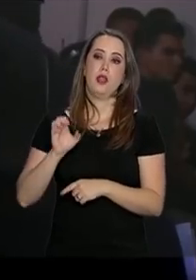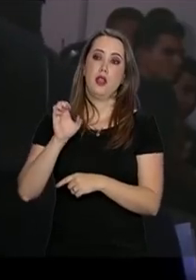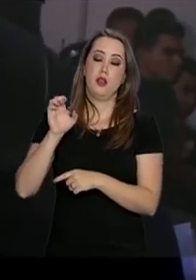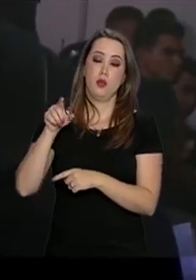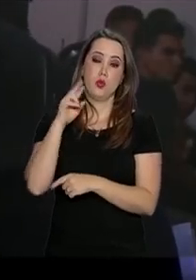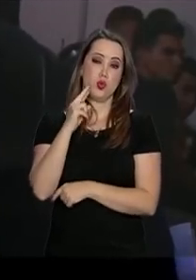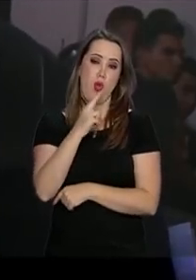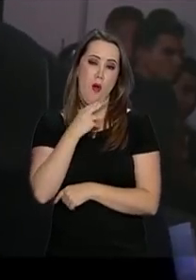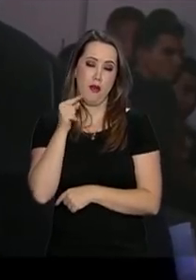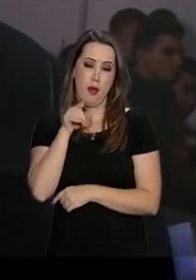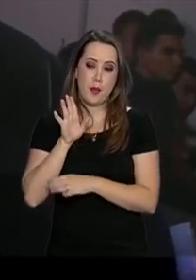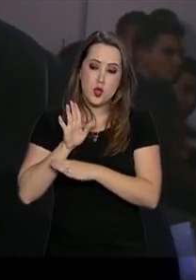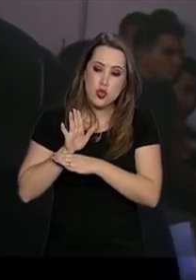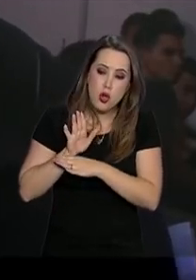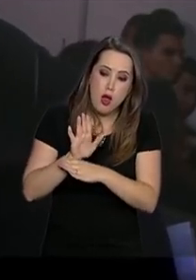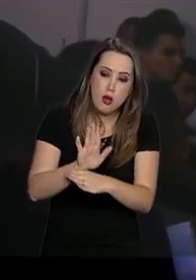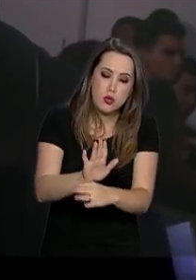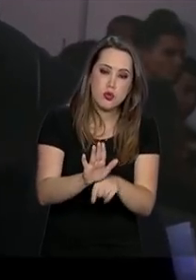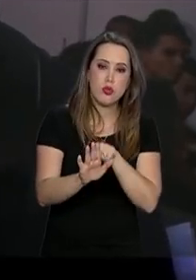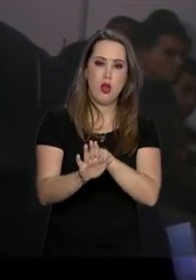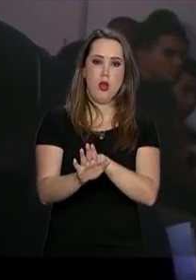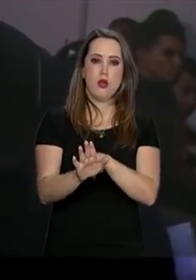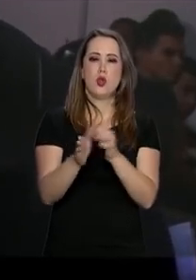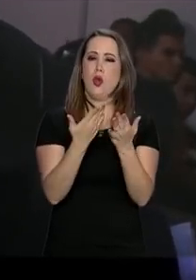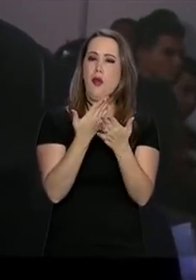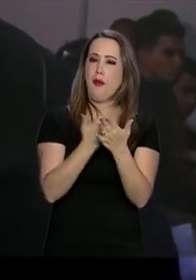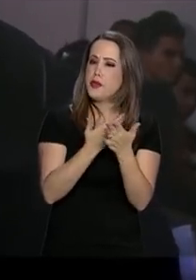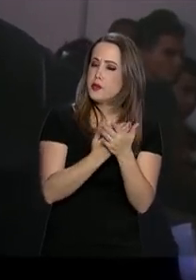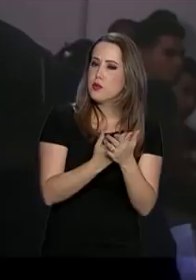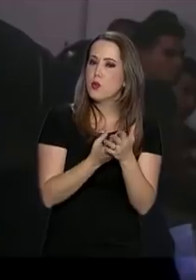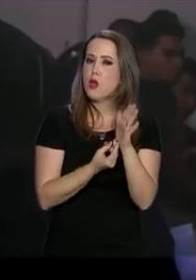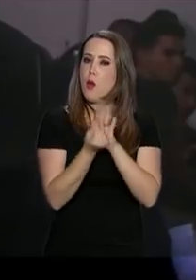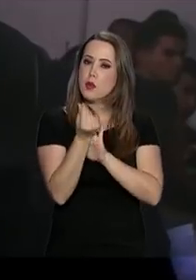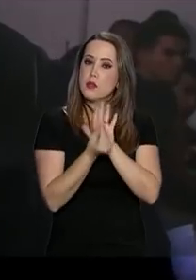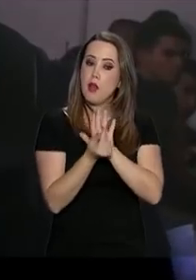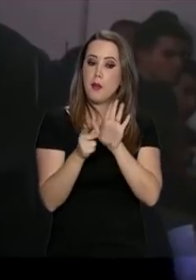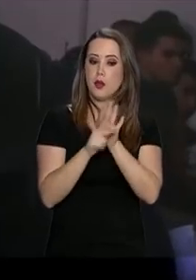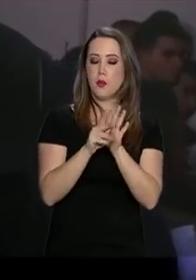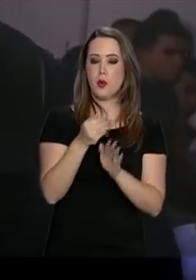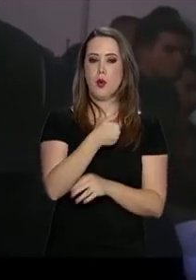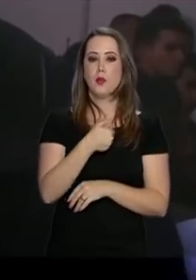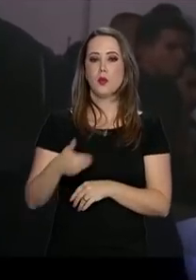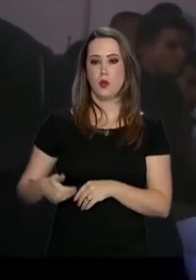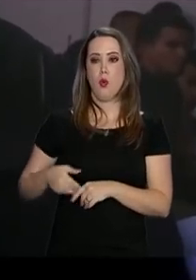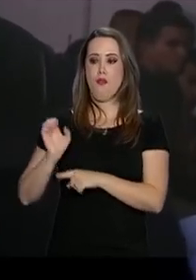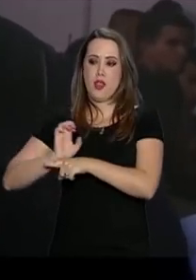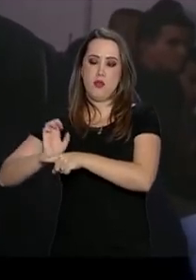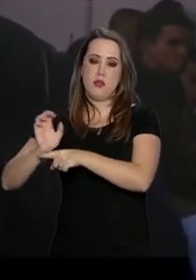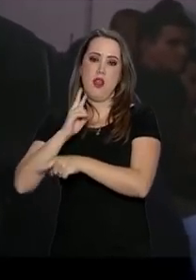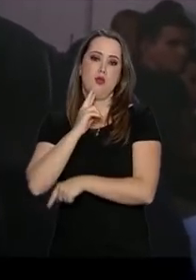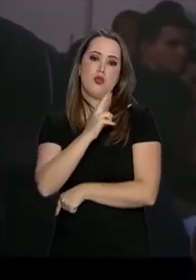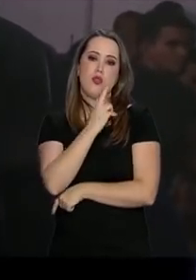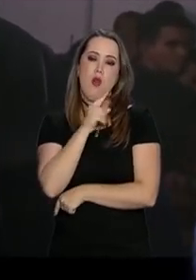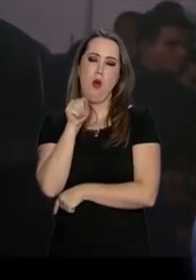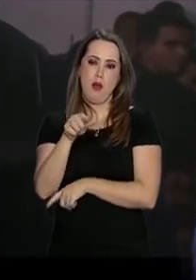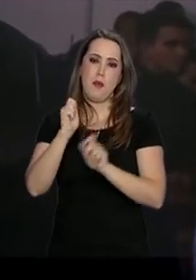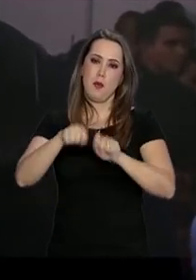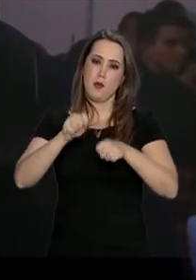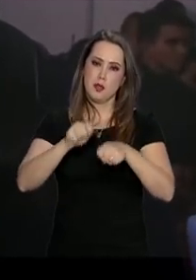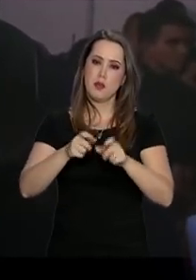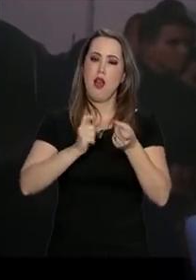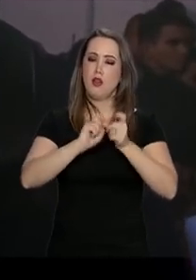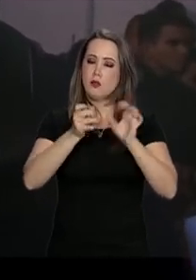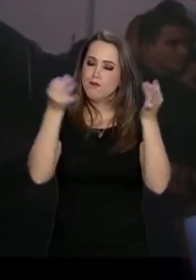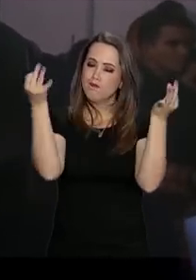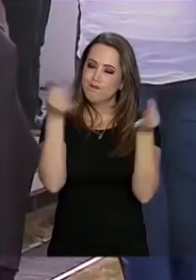auxílio na análise das contas públicas para a gente conseguir sanear essas contas e permitir ao governo do Estado ter uma